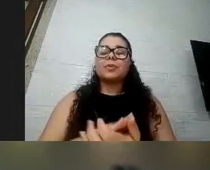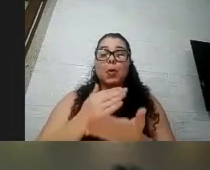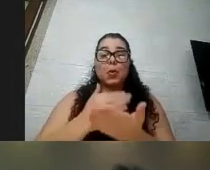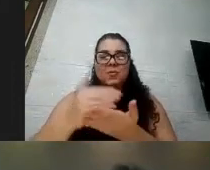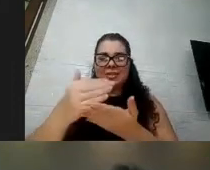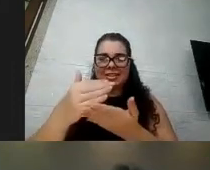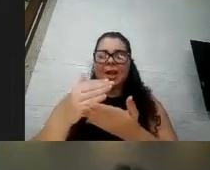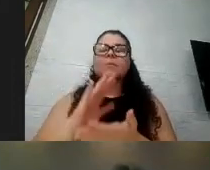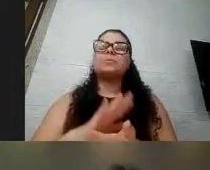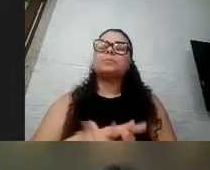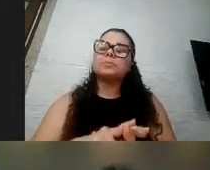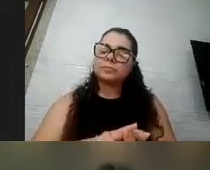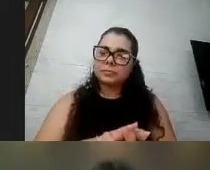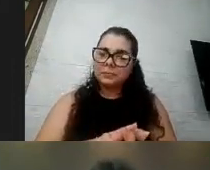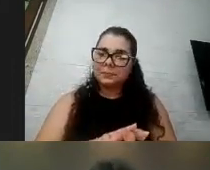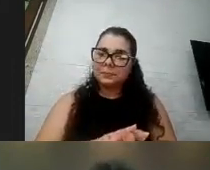share screen aqui embaixo.